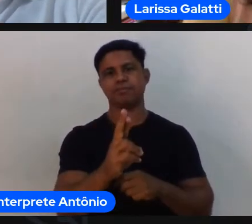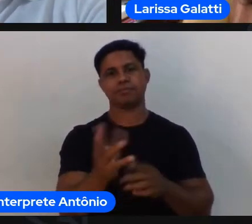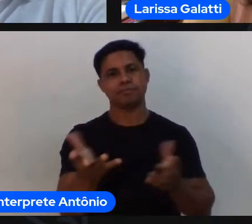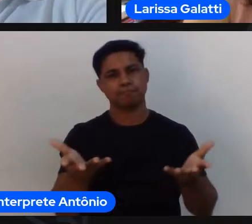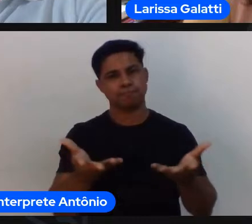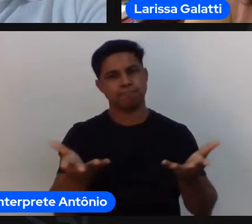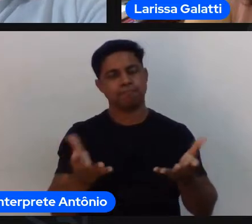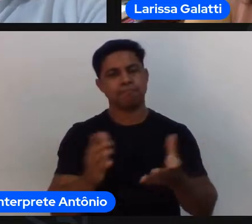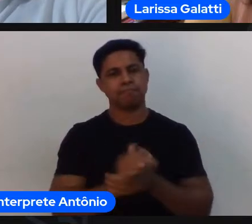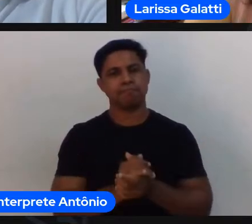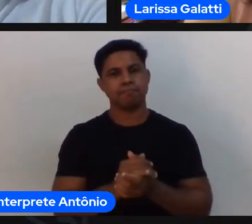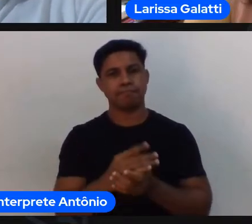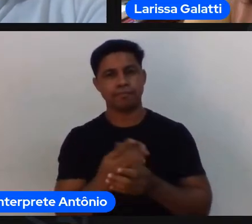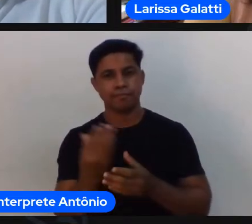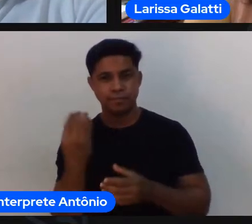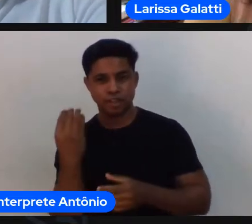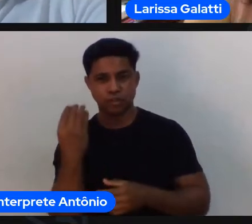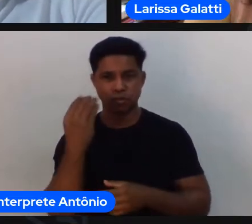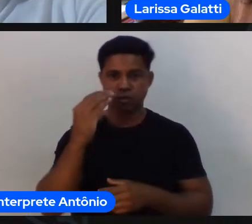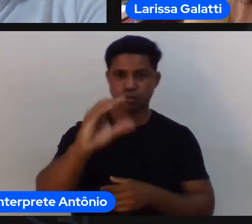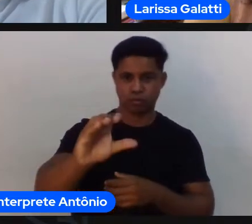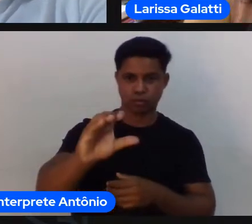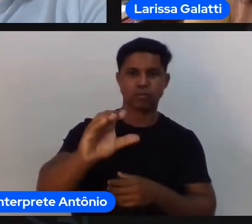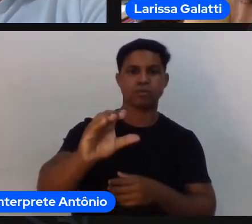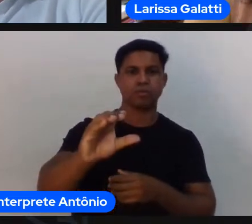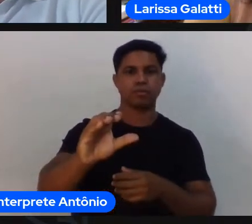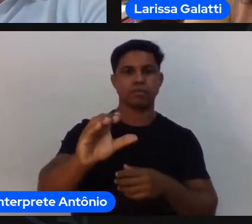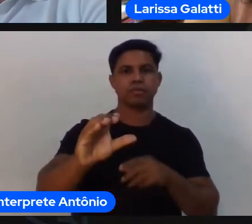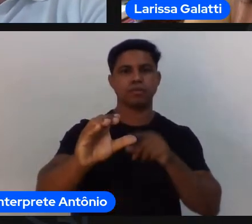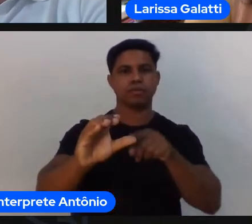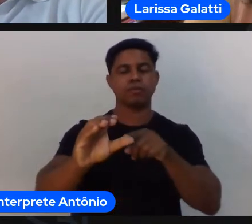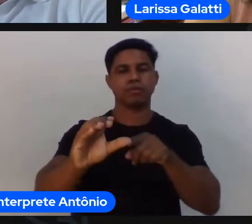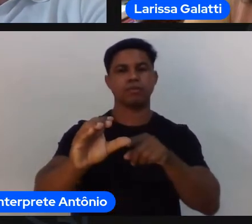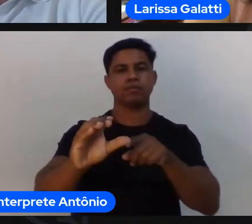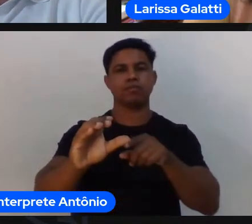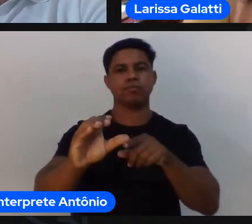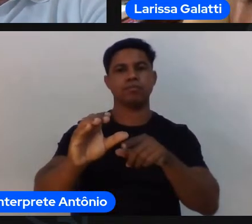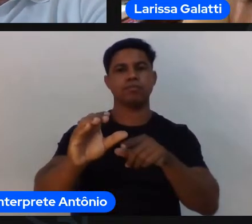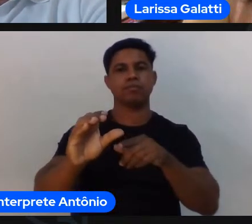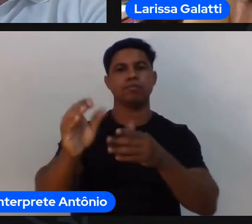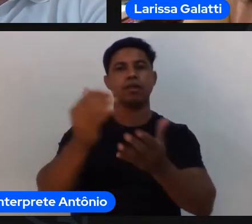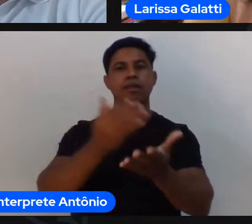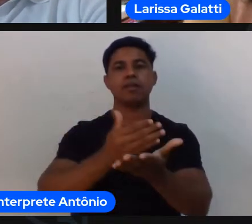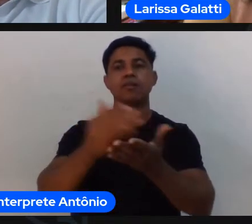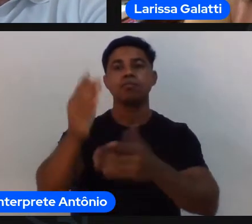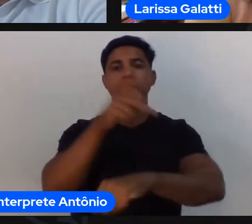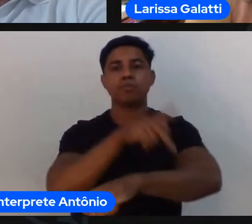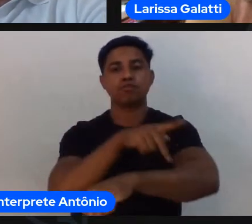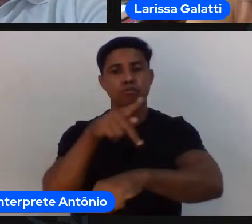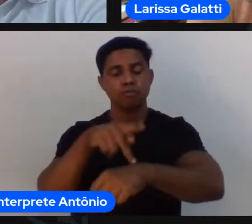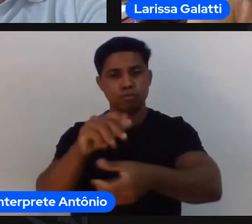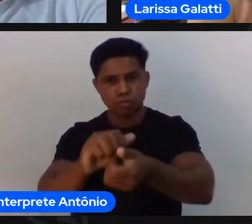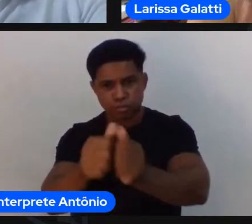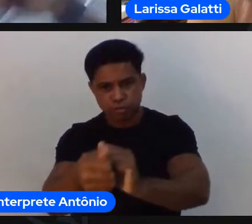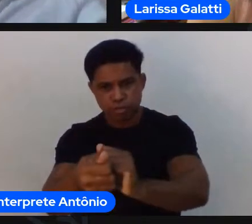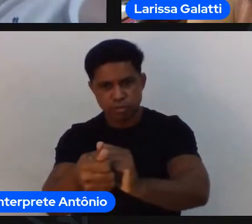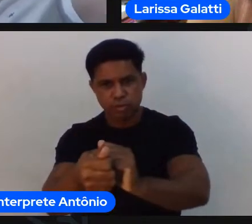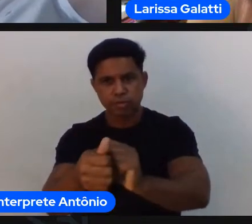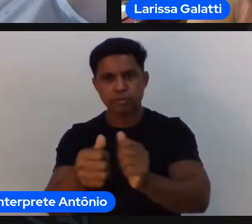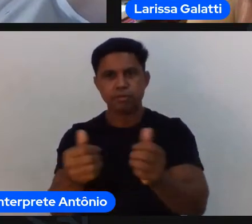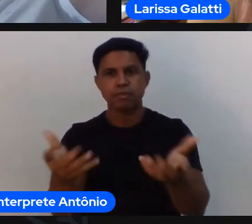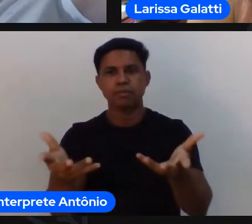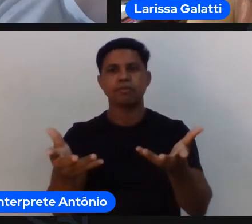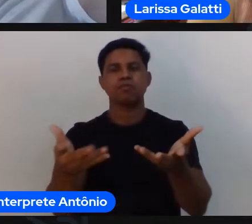treinar uma equipe com os princípios das pedagogias do esporte Larissa excelente eu vou mostrar um exemplo muito